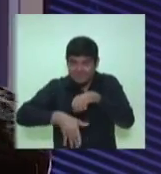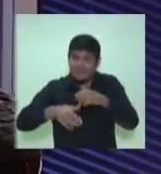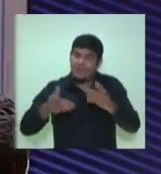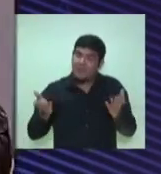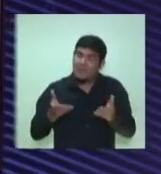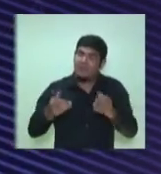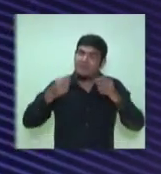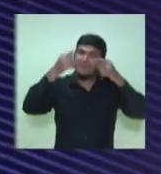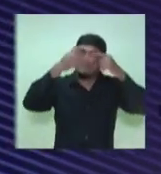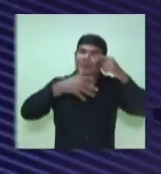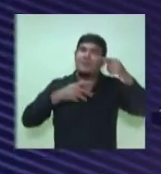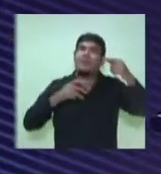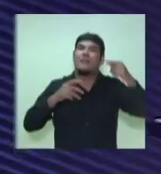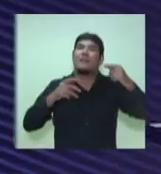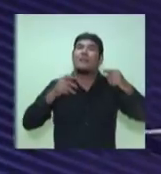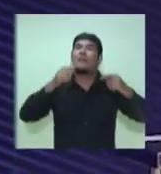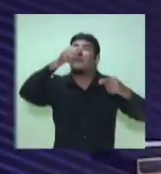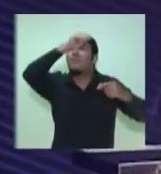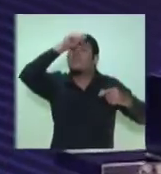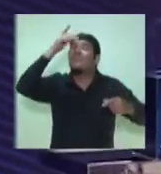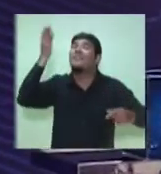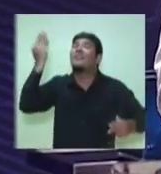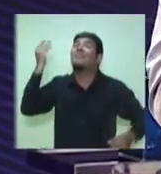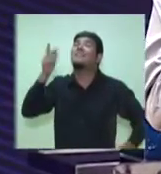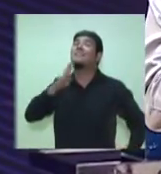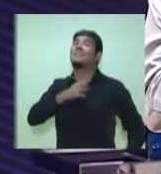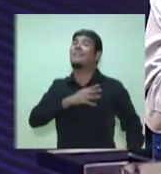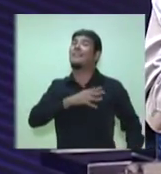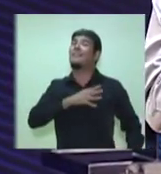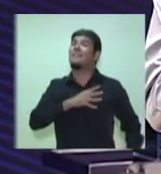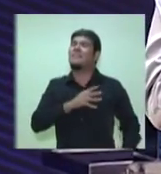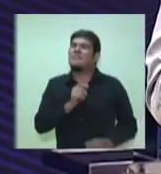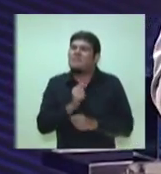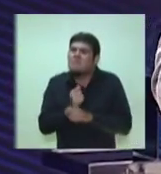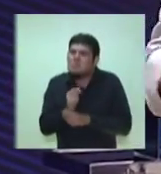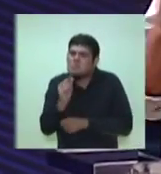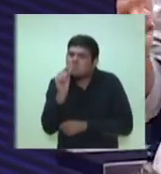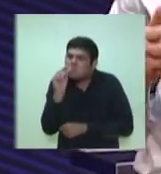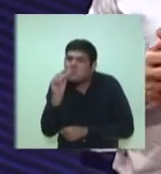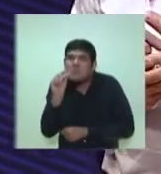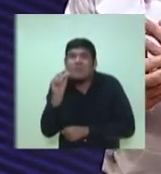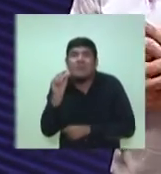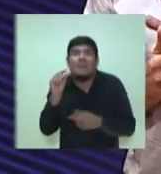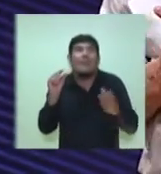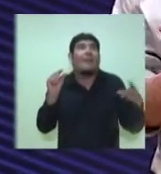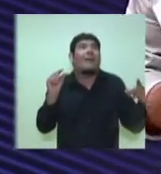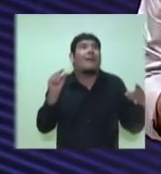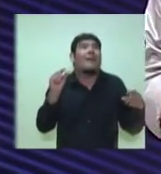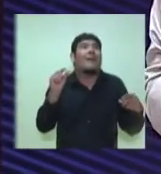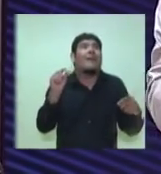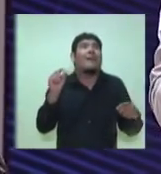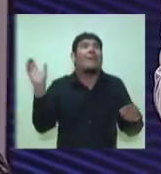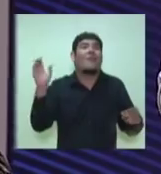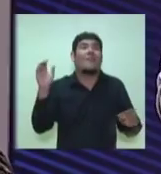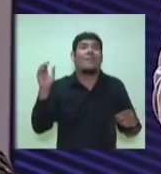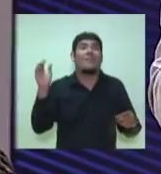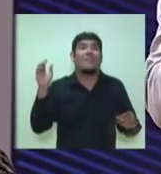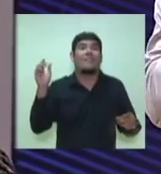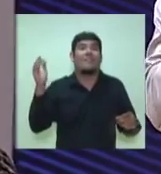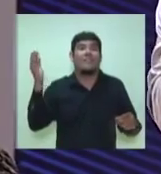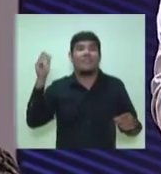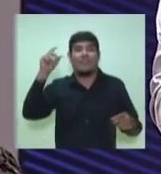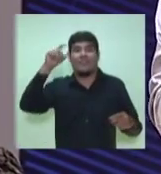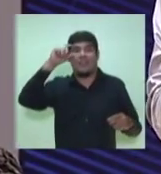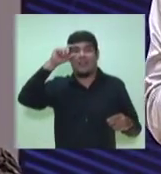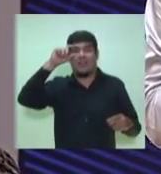O prefeito Serafim executou 1% da obra. O prefeito Amazonino Mendes executou